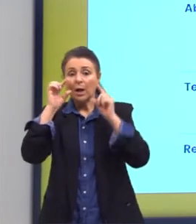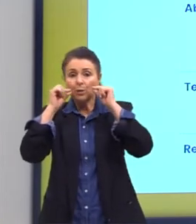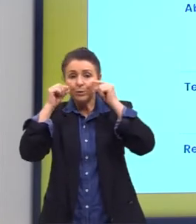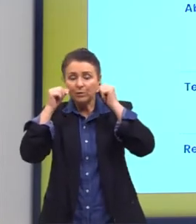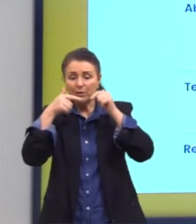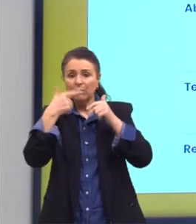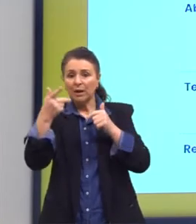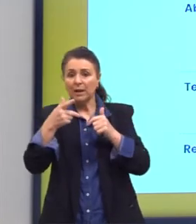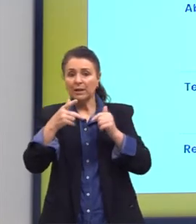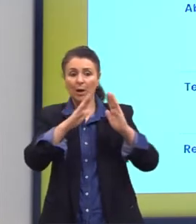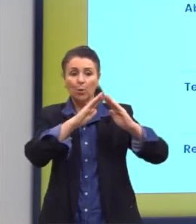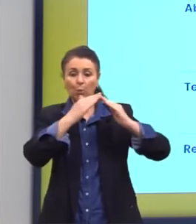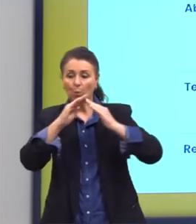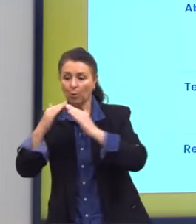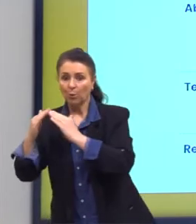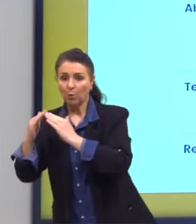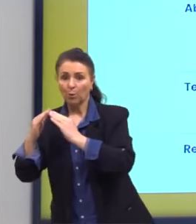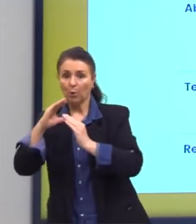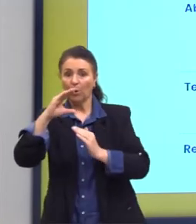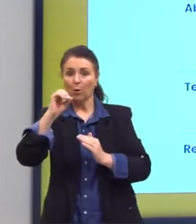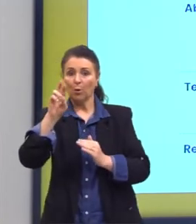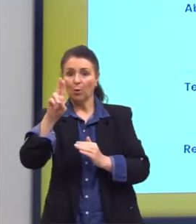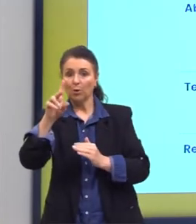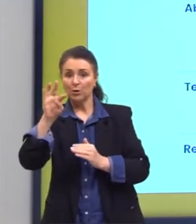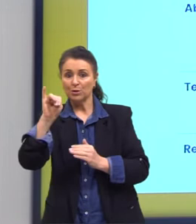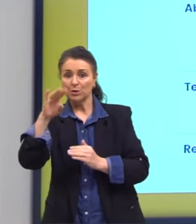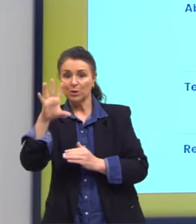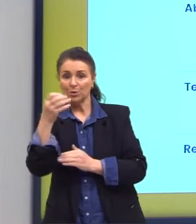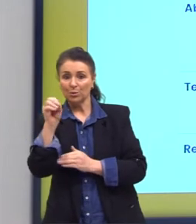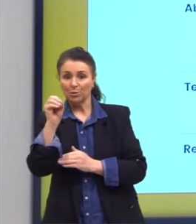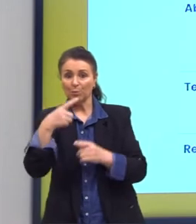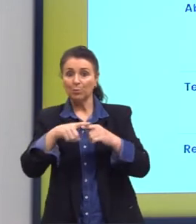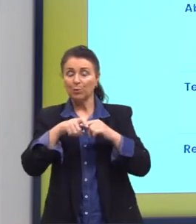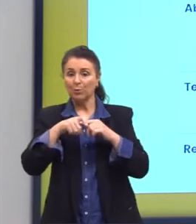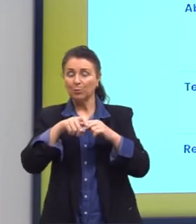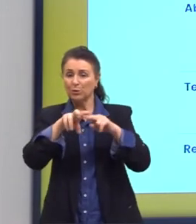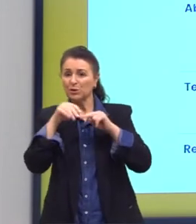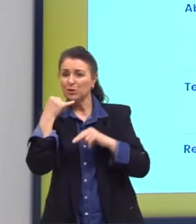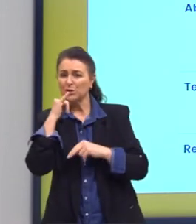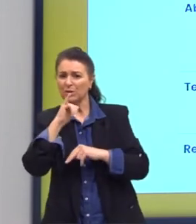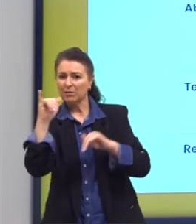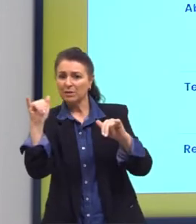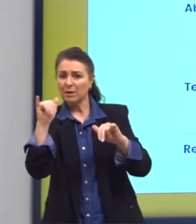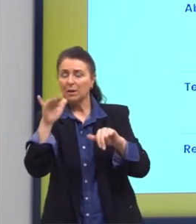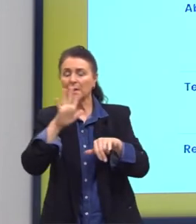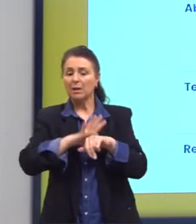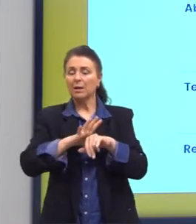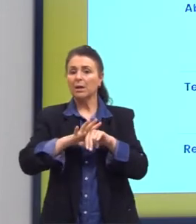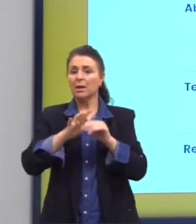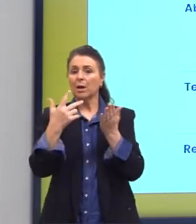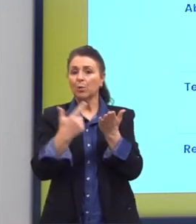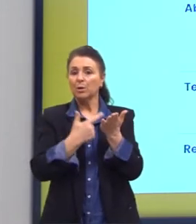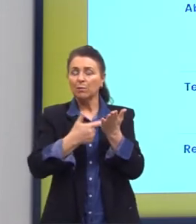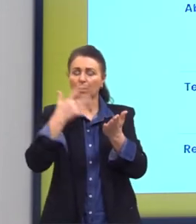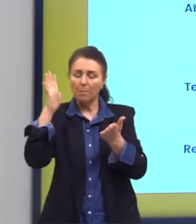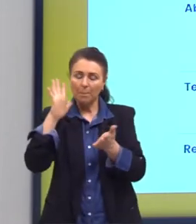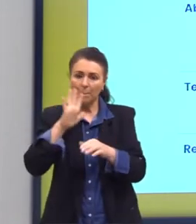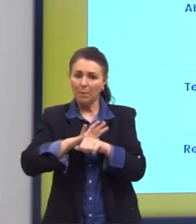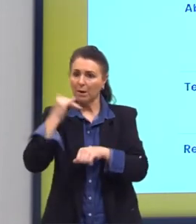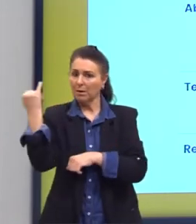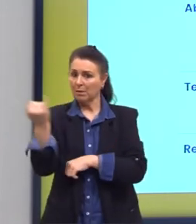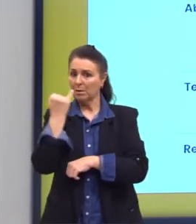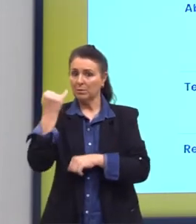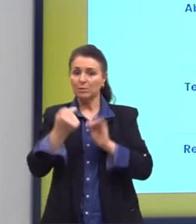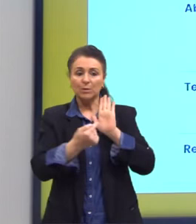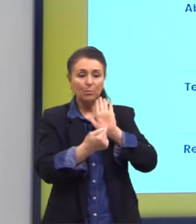todos esses elementos. Por isso que nós dizemos que essa é a obra mais importante do naturalismo brasileiro. Porque retrata exatamente todas as